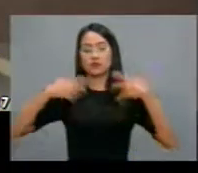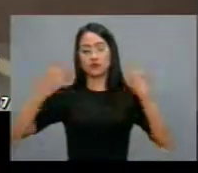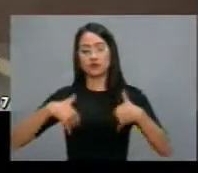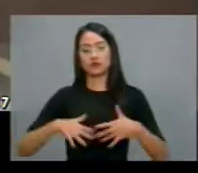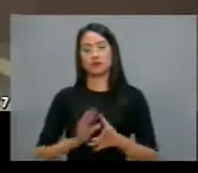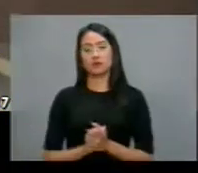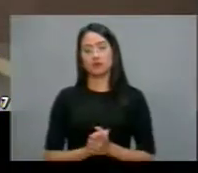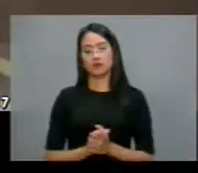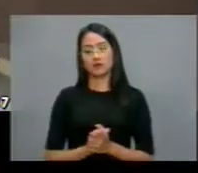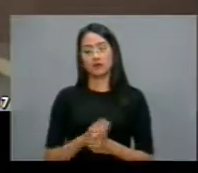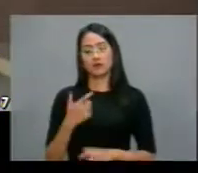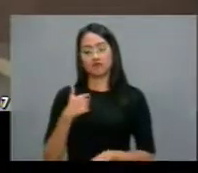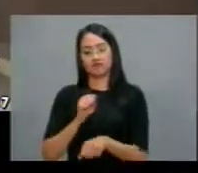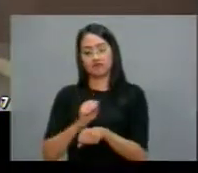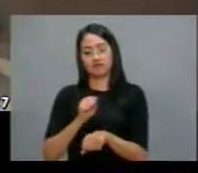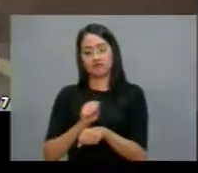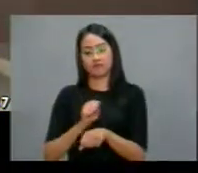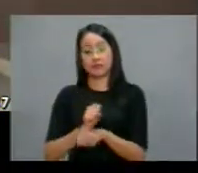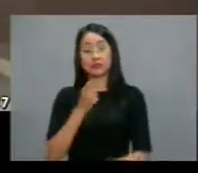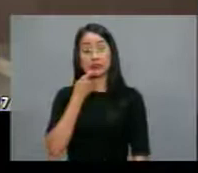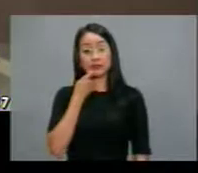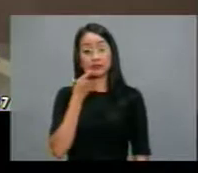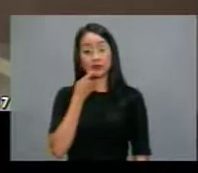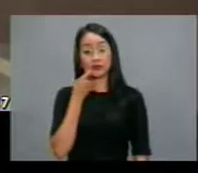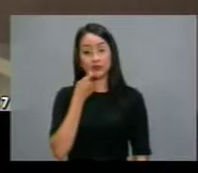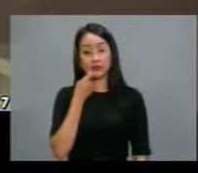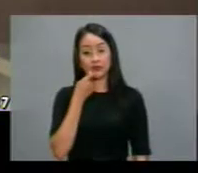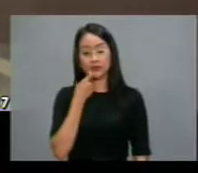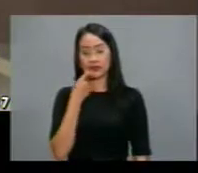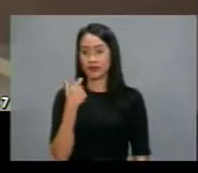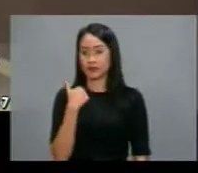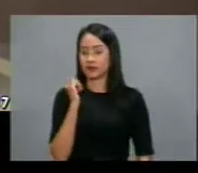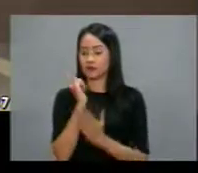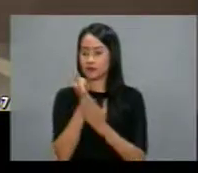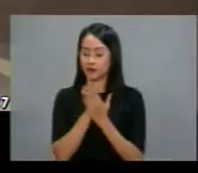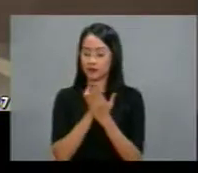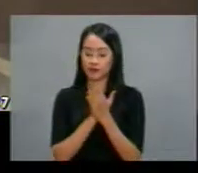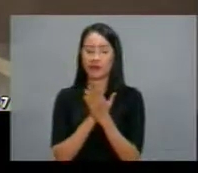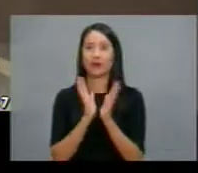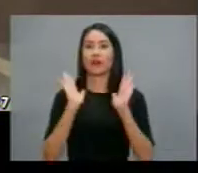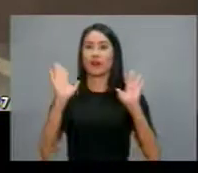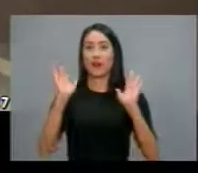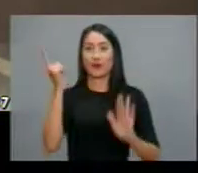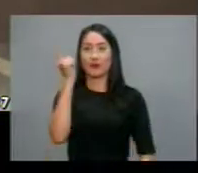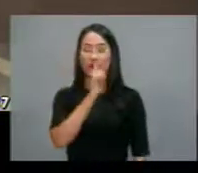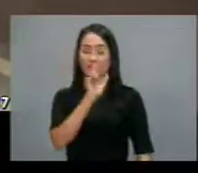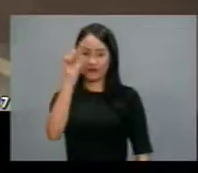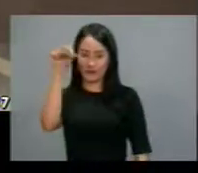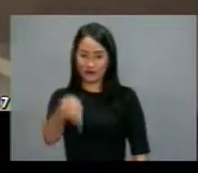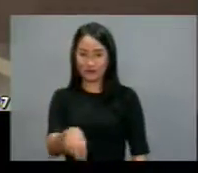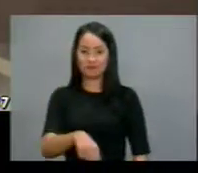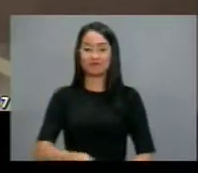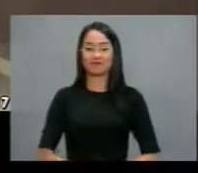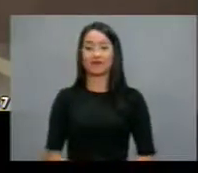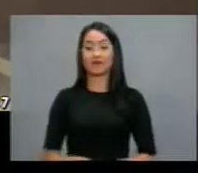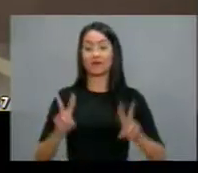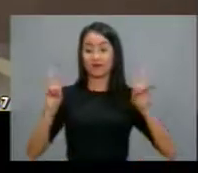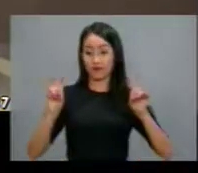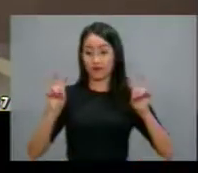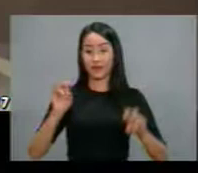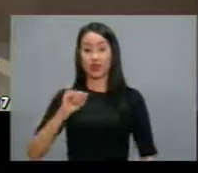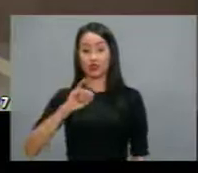eu esperava desde sexta-feira, para tratar, obviamente, das delações da JBS.